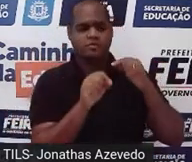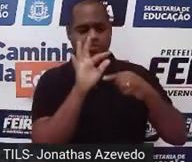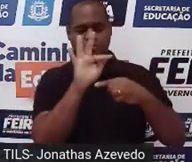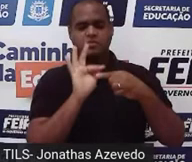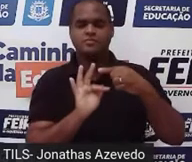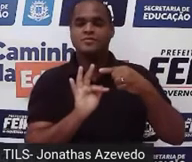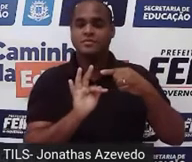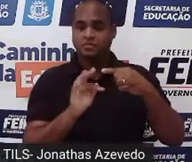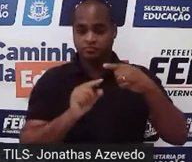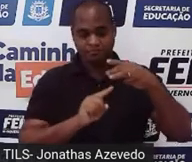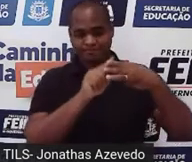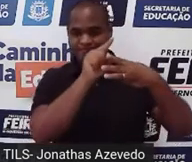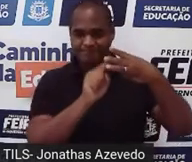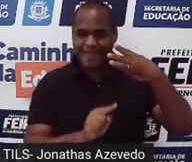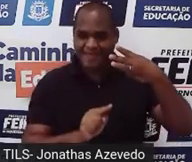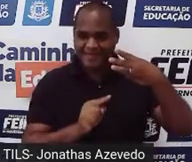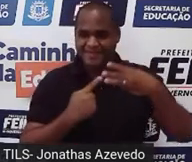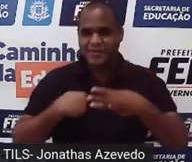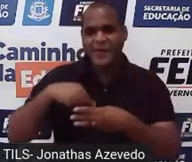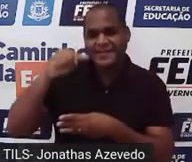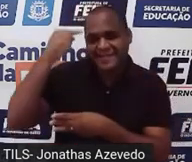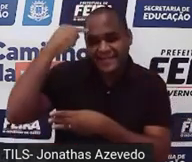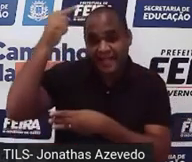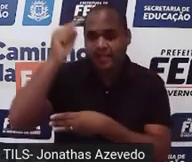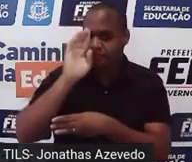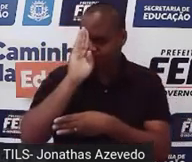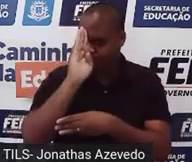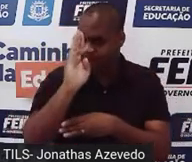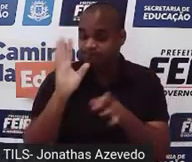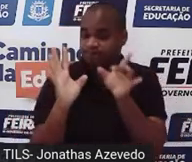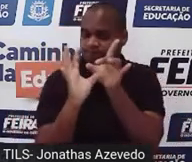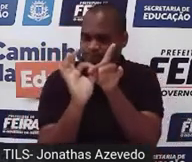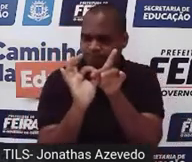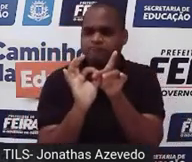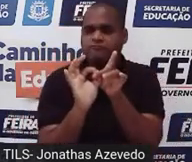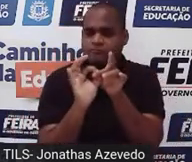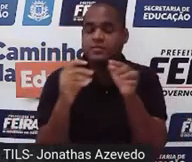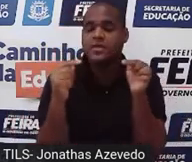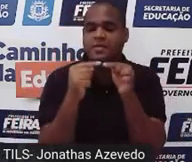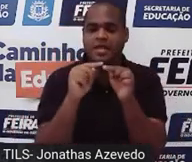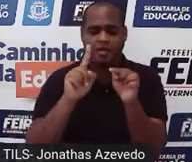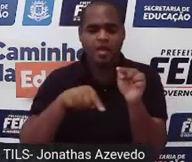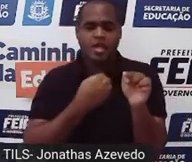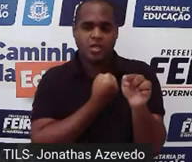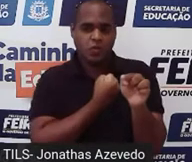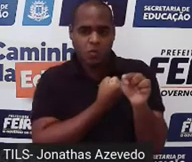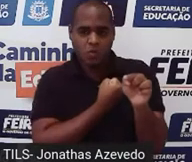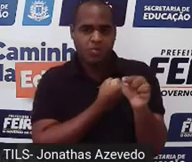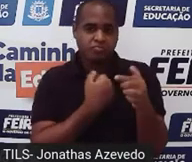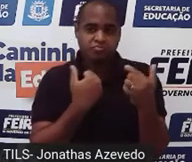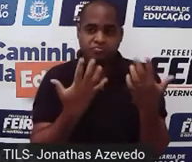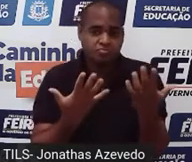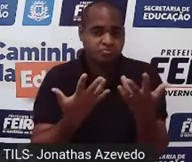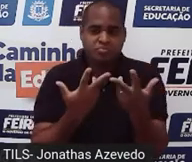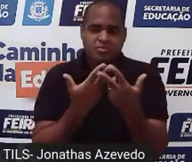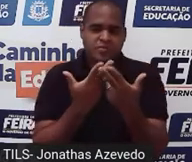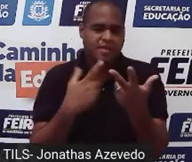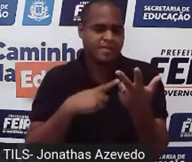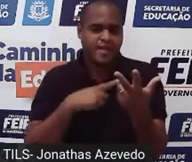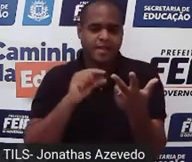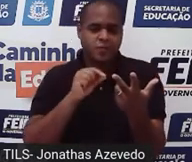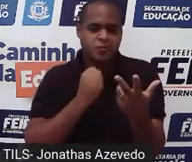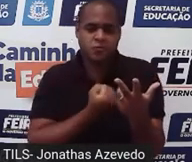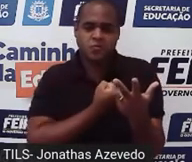Três ideias que estão ligadas a esse tipo de número, a esse formato de número chamado